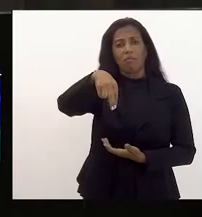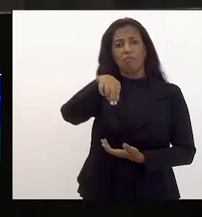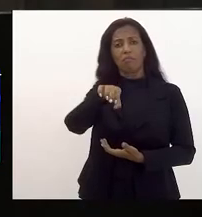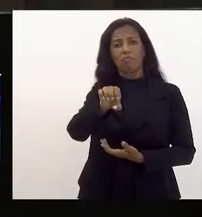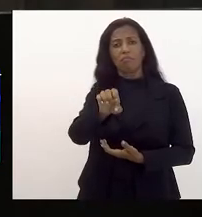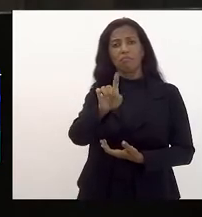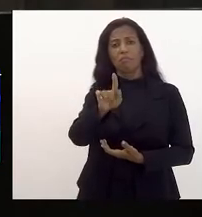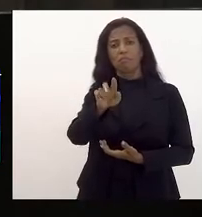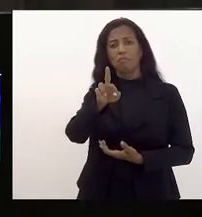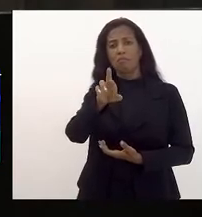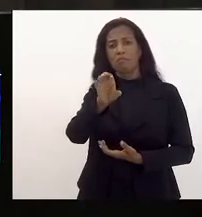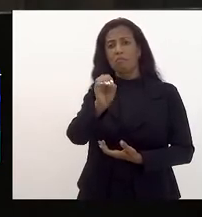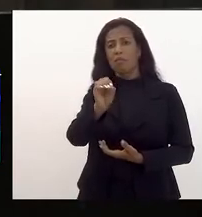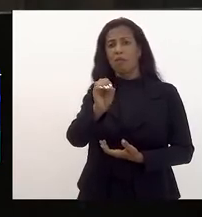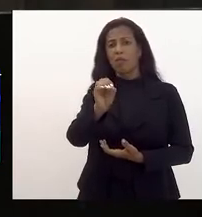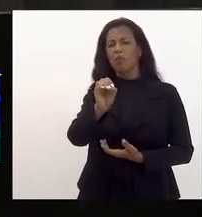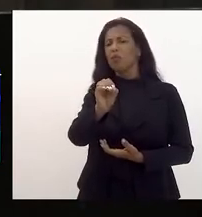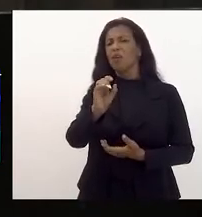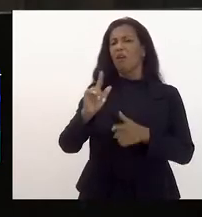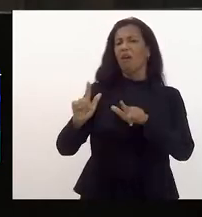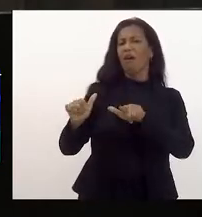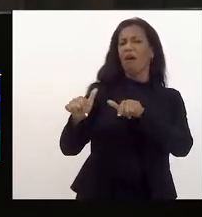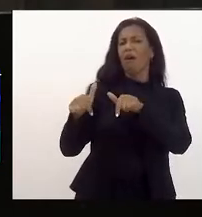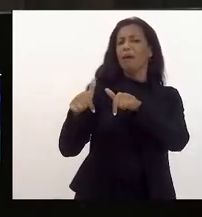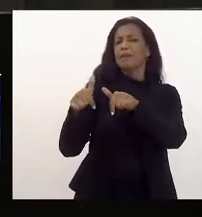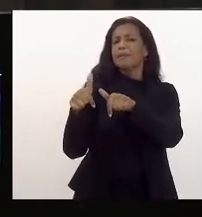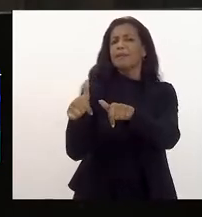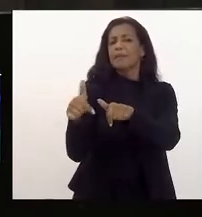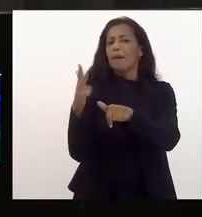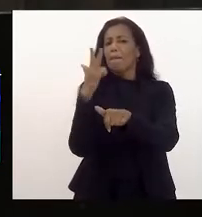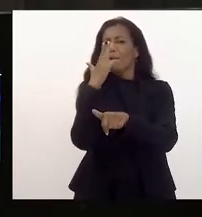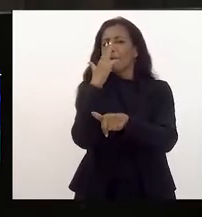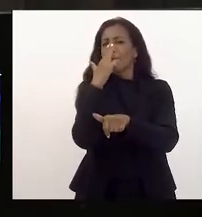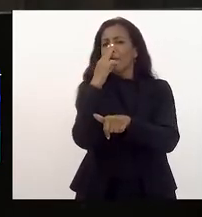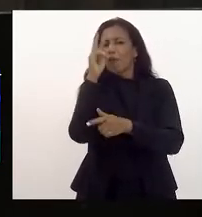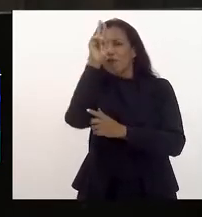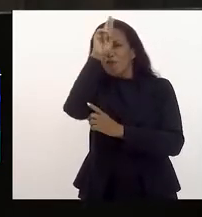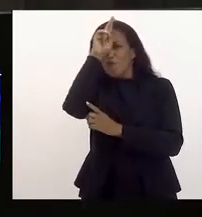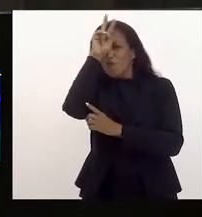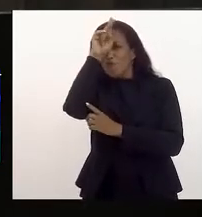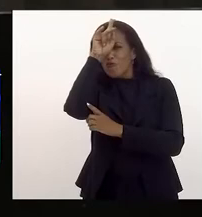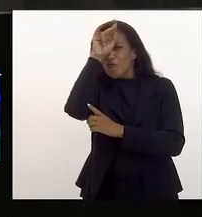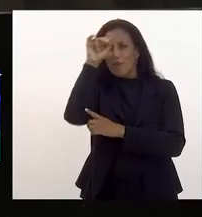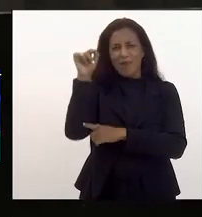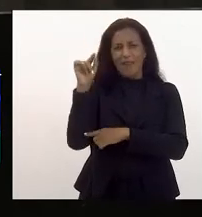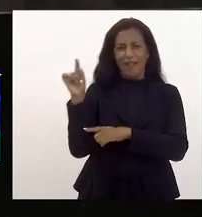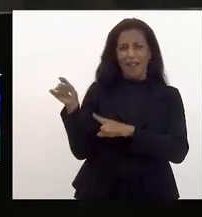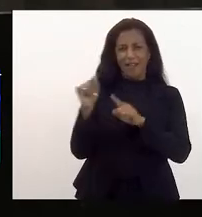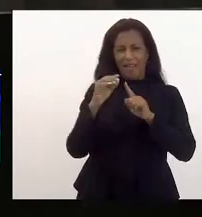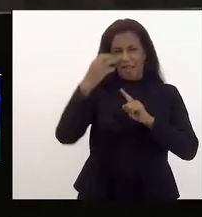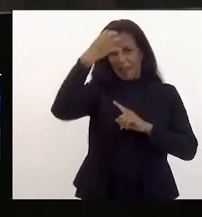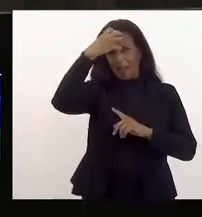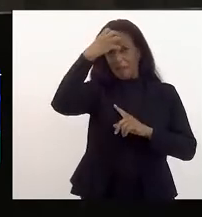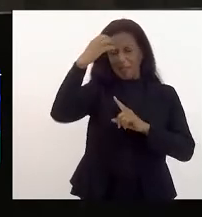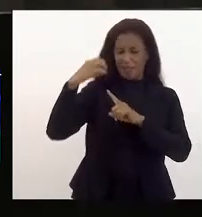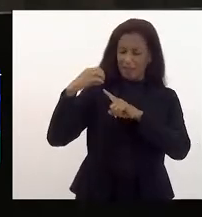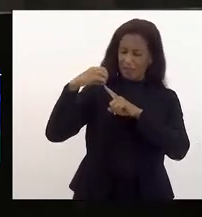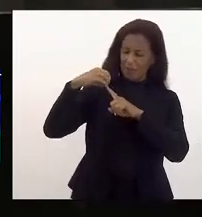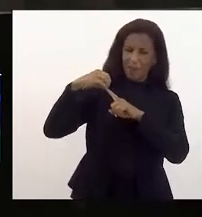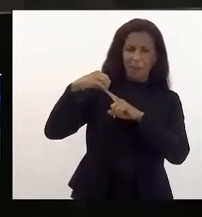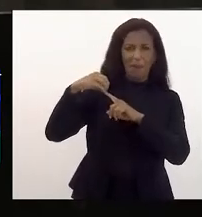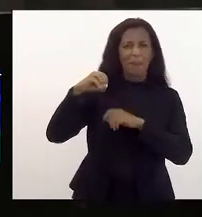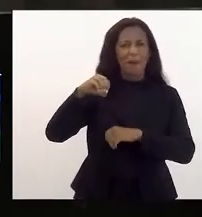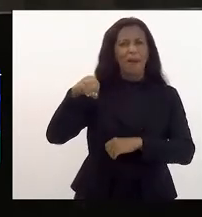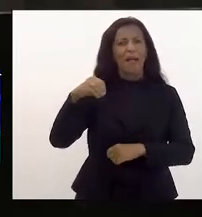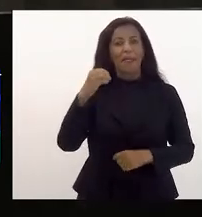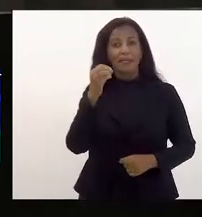que era a ação de conservação do formigueiro cabeças negras. Então, obviamente, trabalhamos